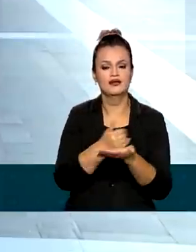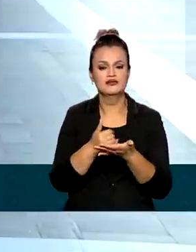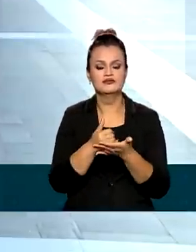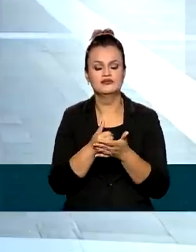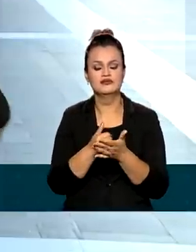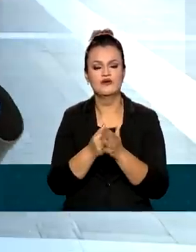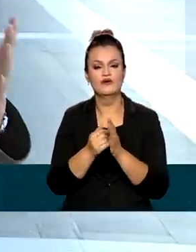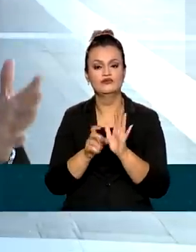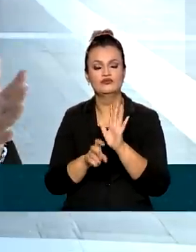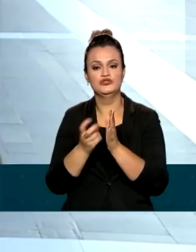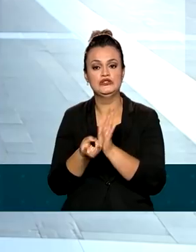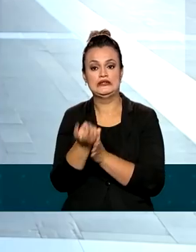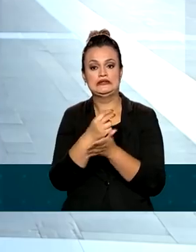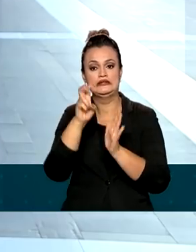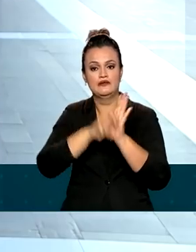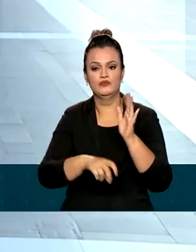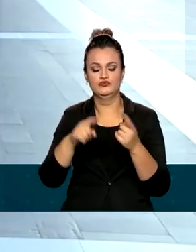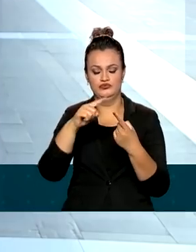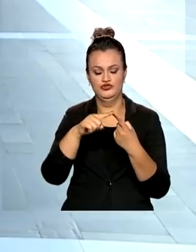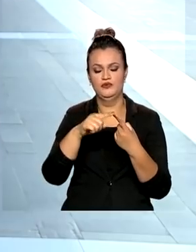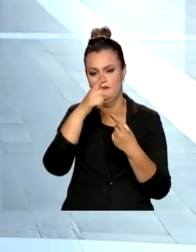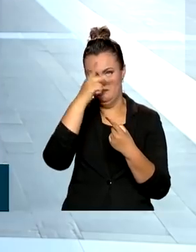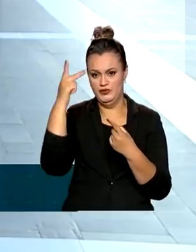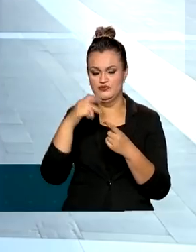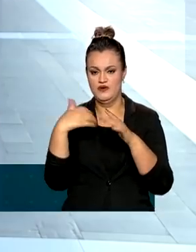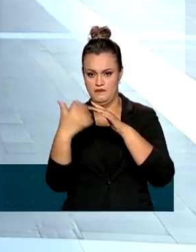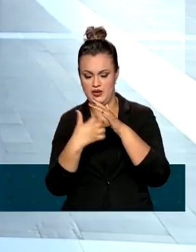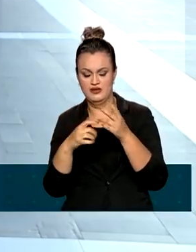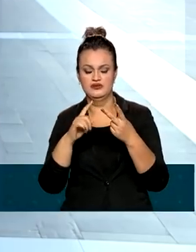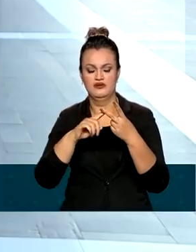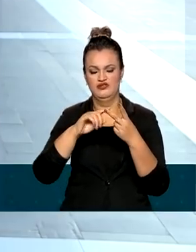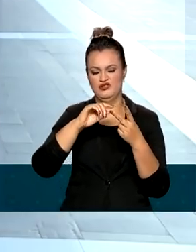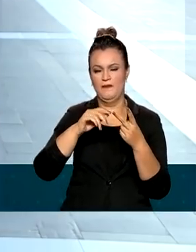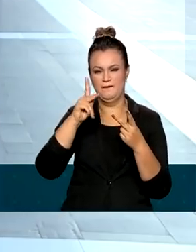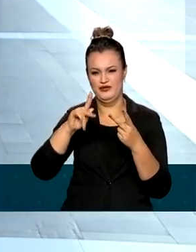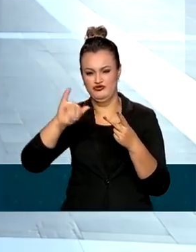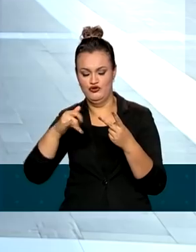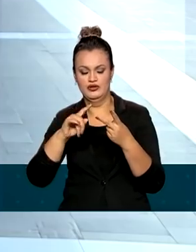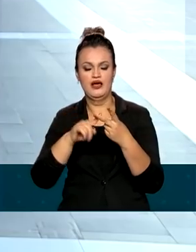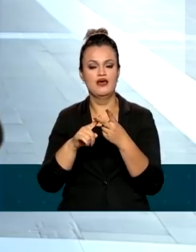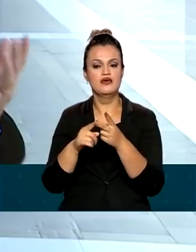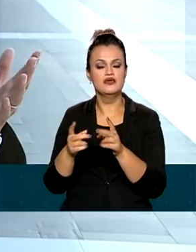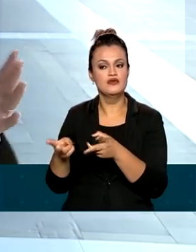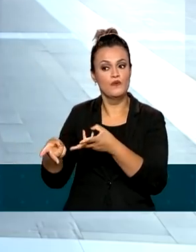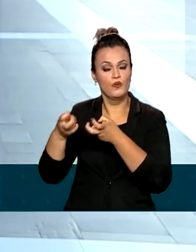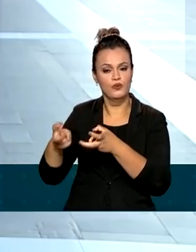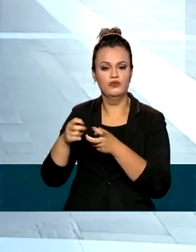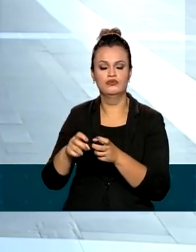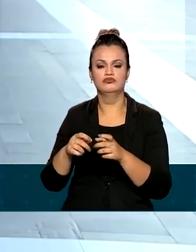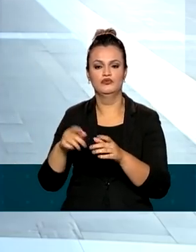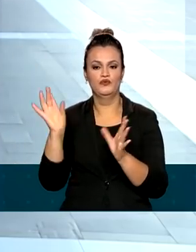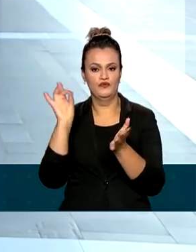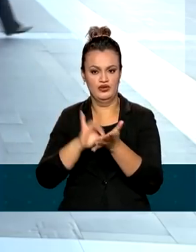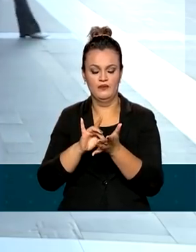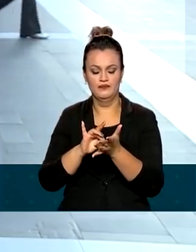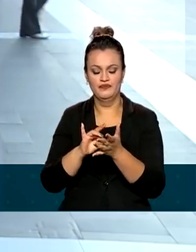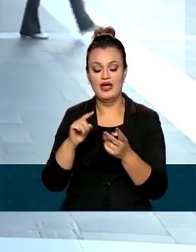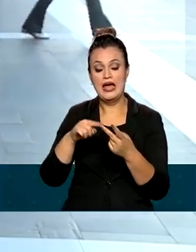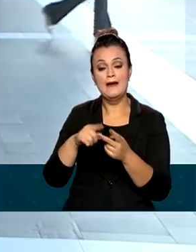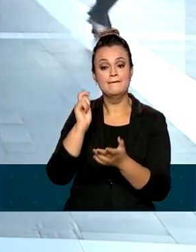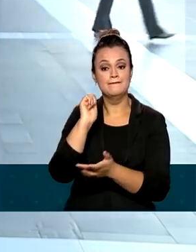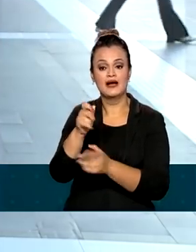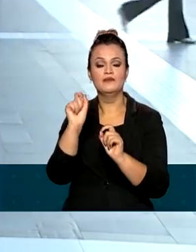tributos, o imposto de renda de pessoa jurídica e a contribuição sobre lucro líquido. O pagamento foi feito por empresas